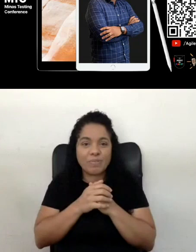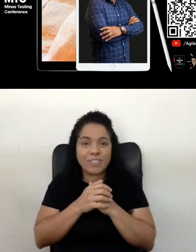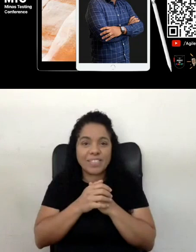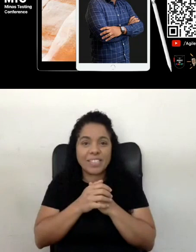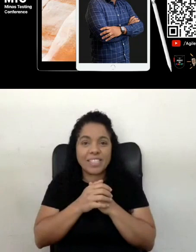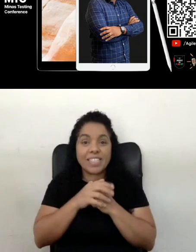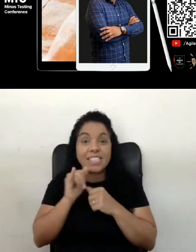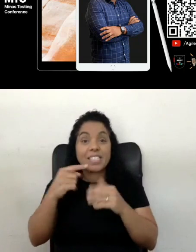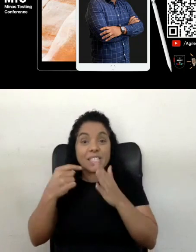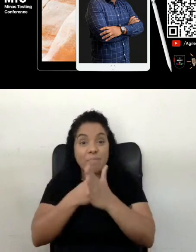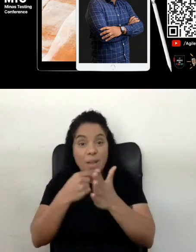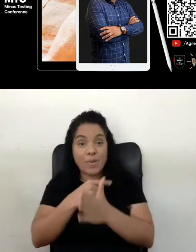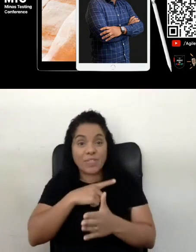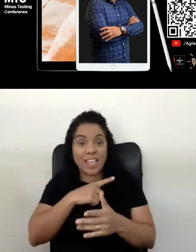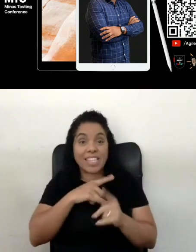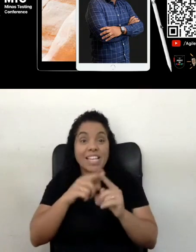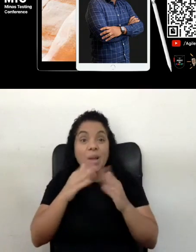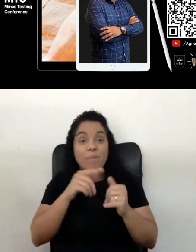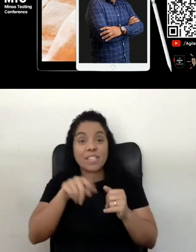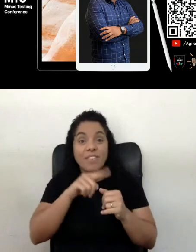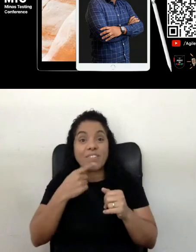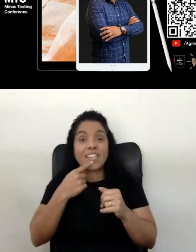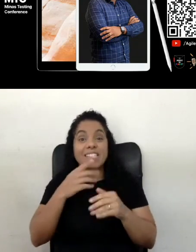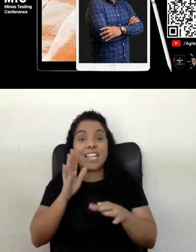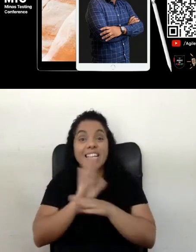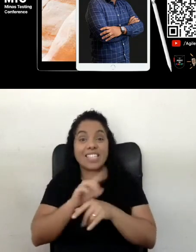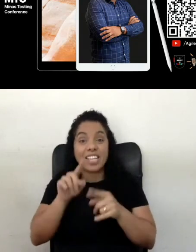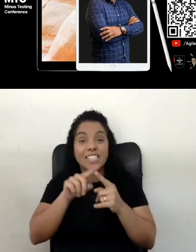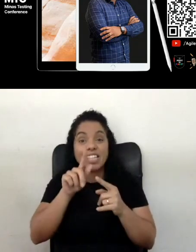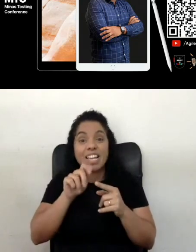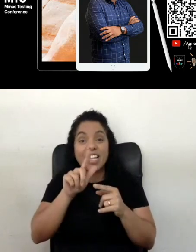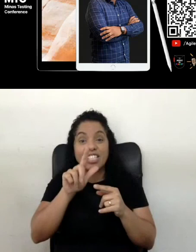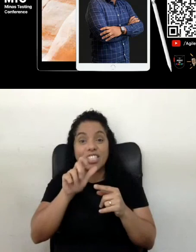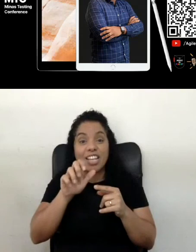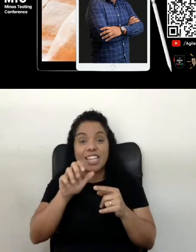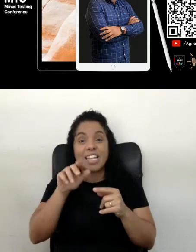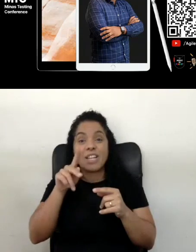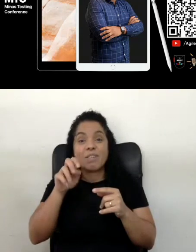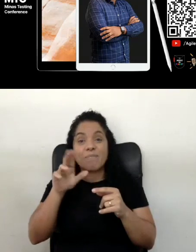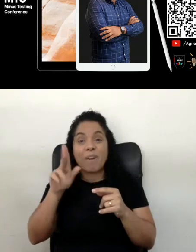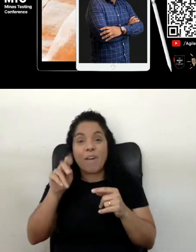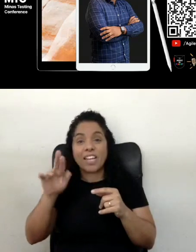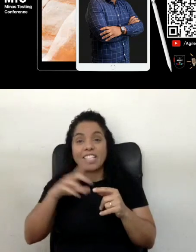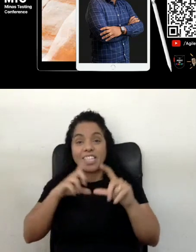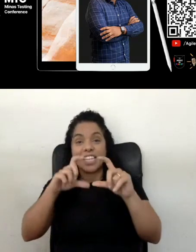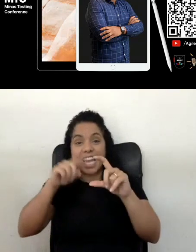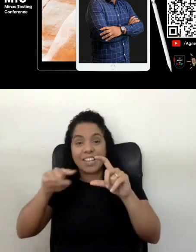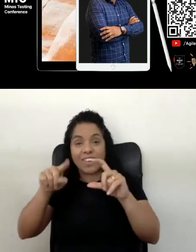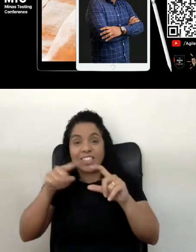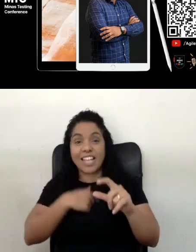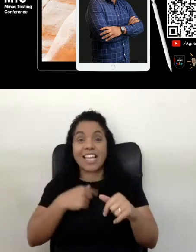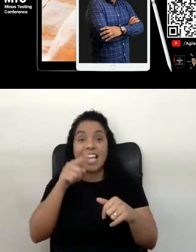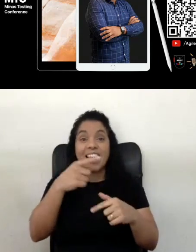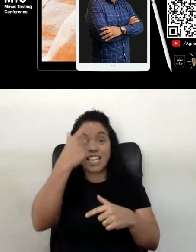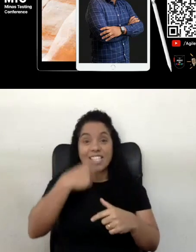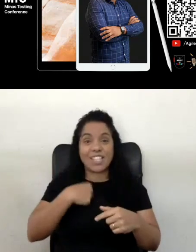se tiver pergunta, porque eu peço para vocês que dê uma força lá no Aja Inbox, aqui está o QR Code, esse sou eu,